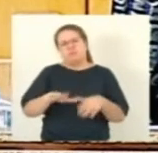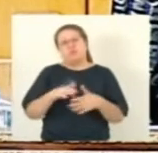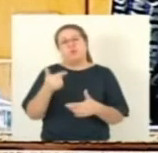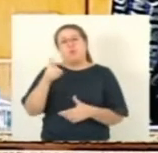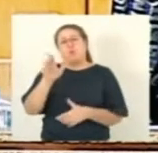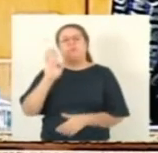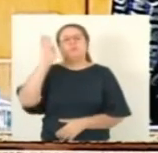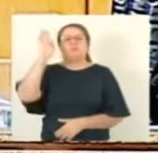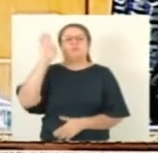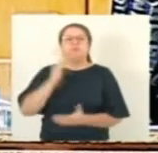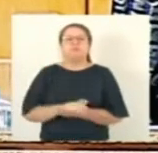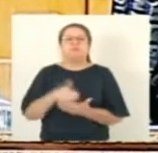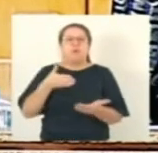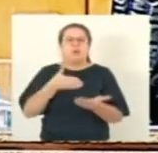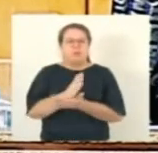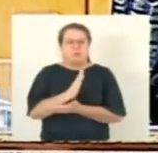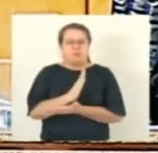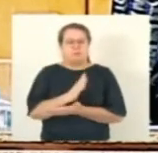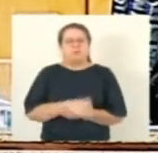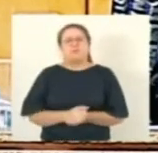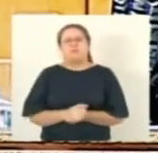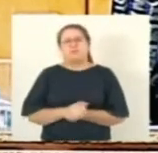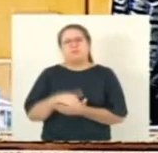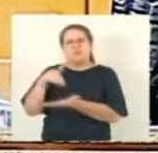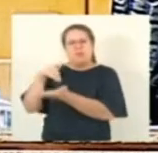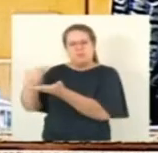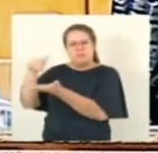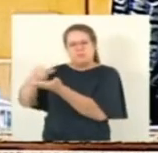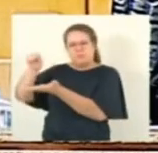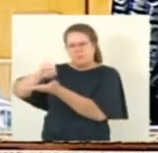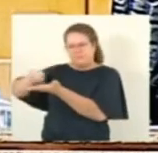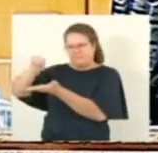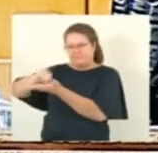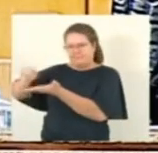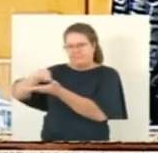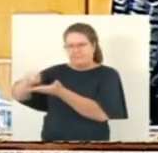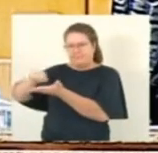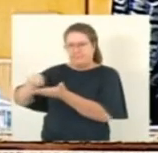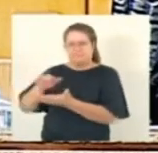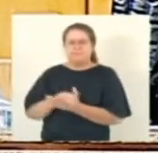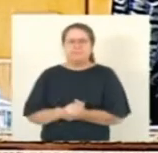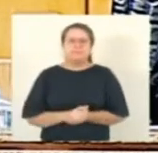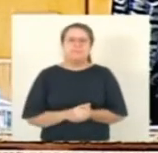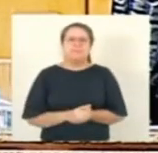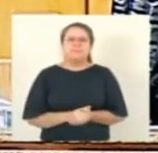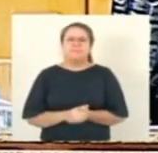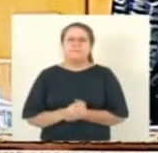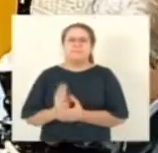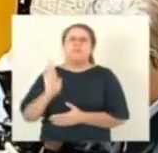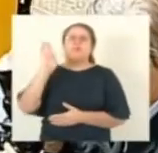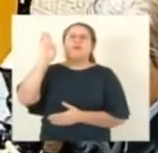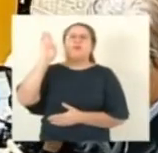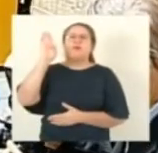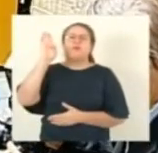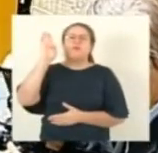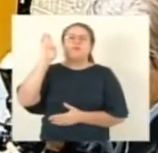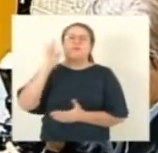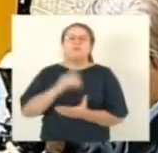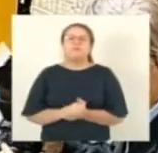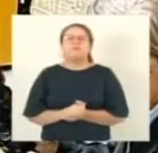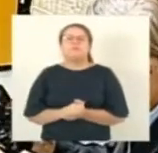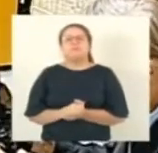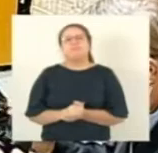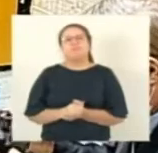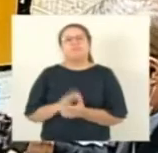manifestam aprovado a secretaria para a extração do autógrafo pela ordem deputado só